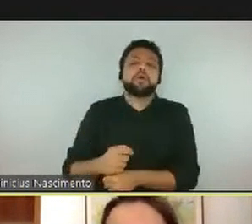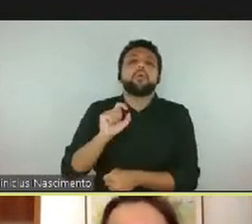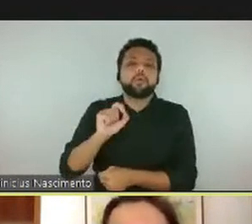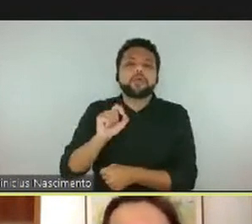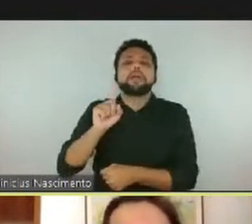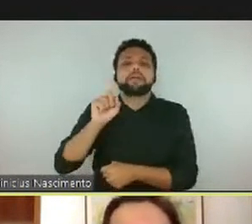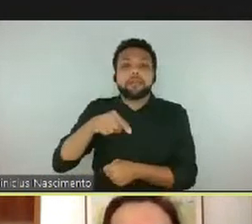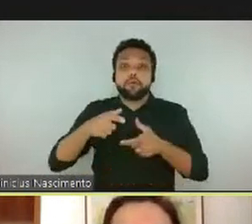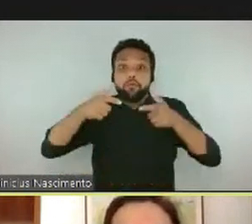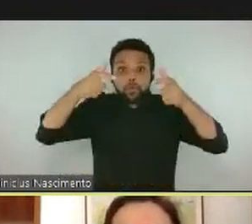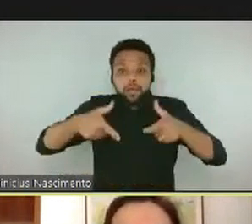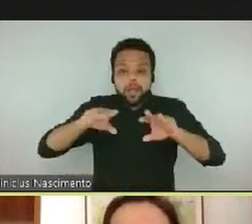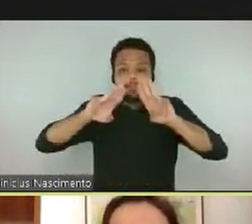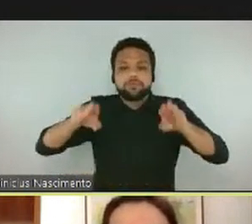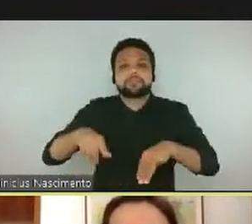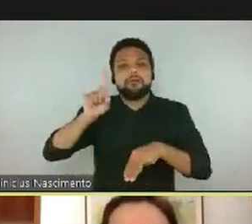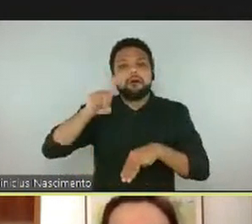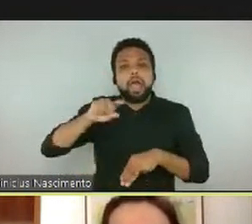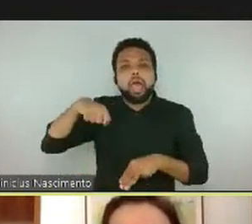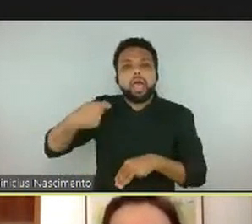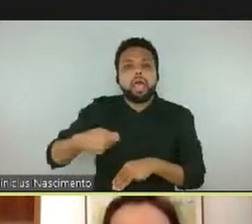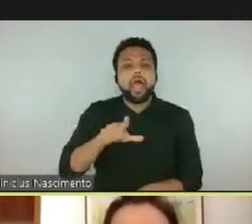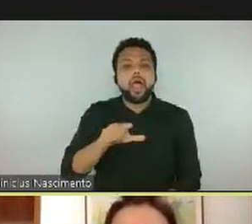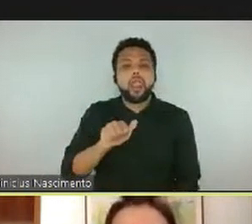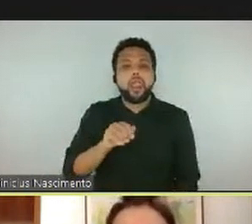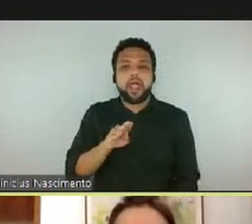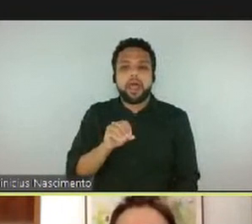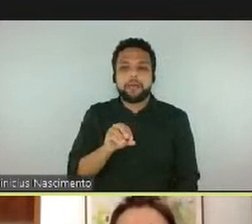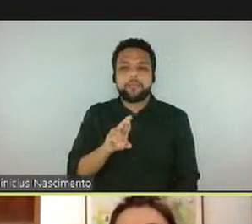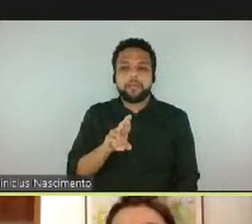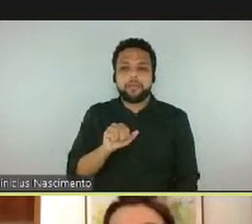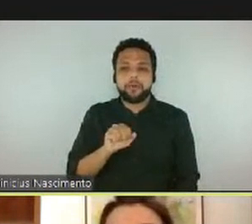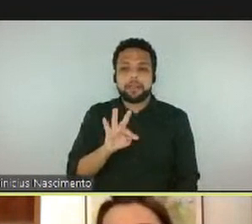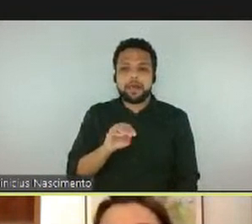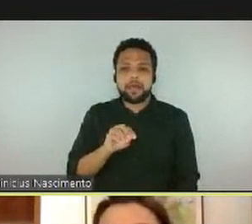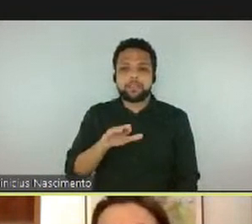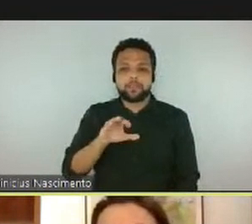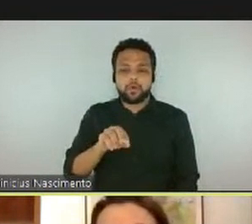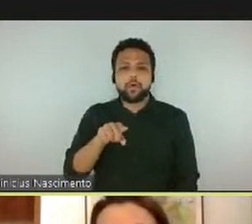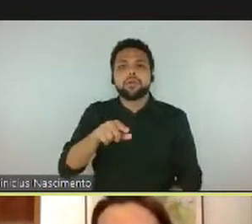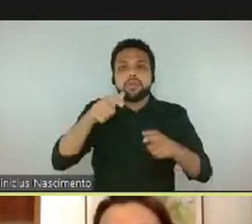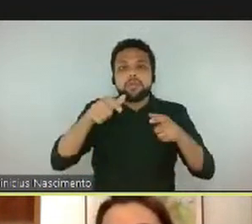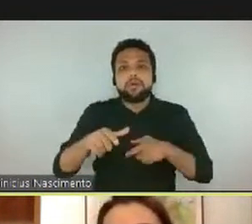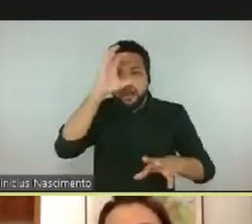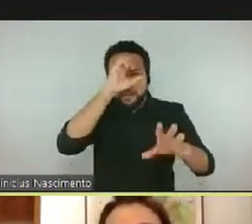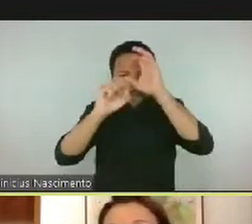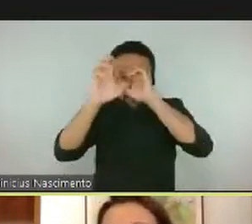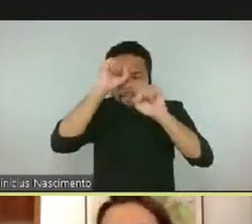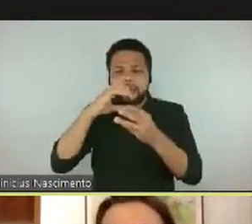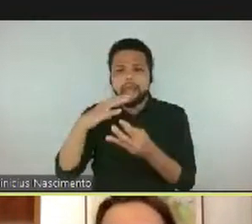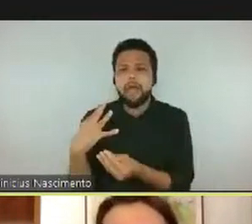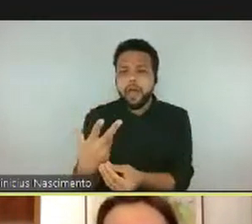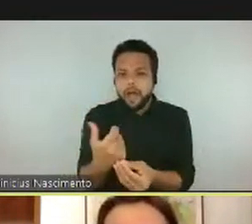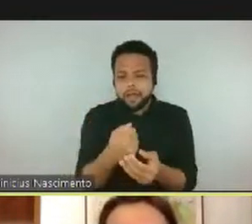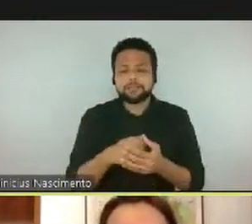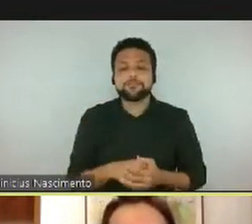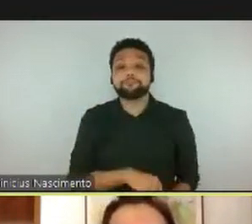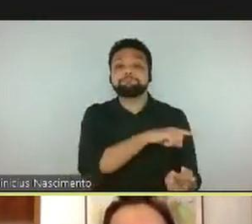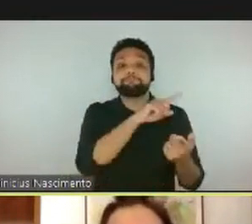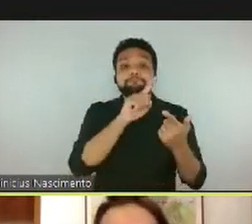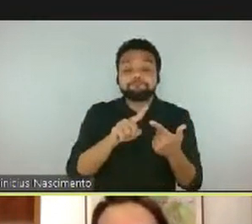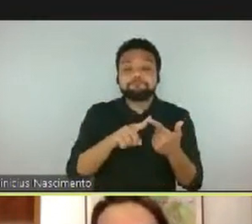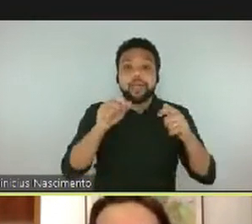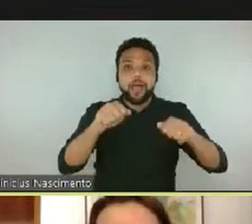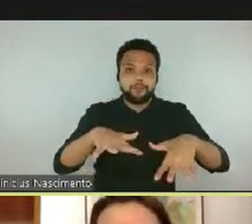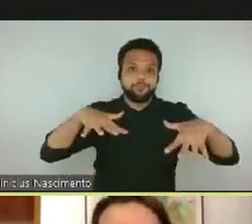como um laboratório do ensino e aprendizagem da arte, o auditório, a sala multiuso, que se torna um ponto de encontro, os